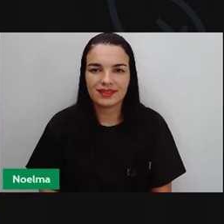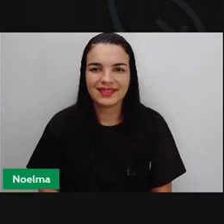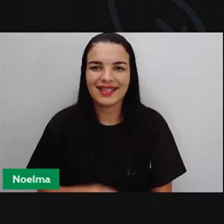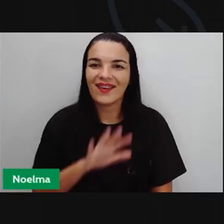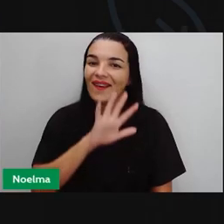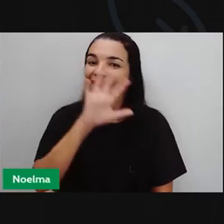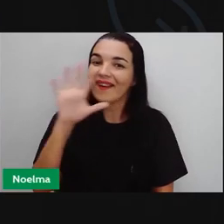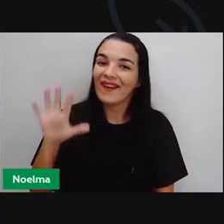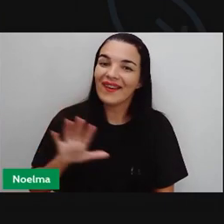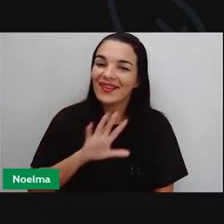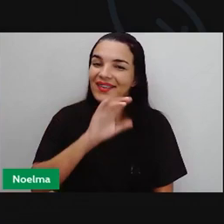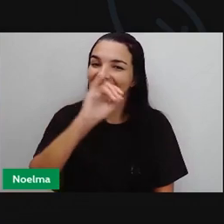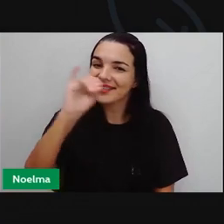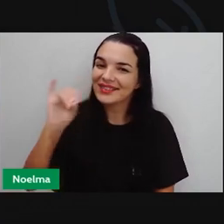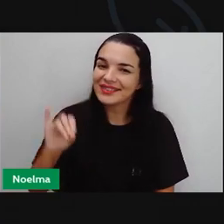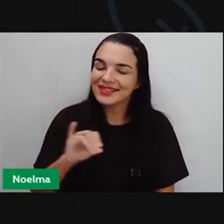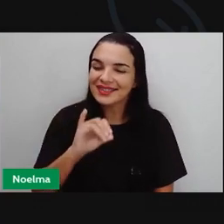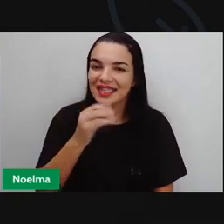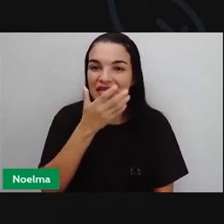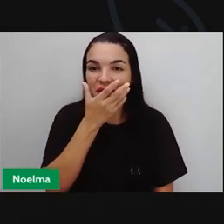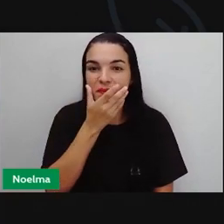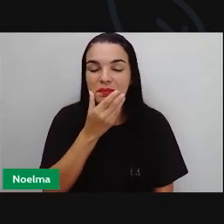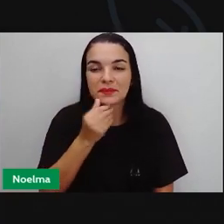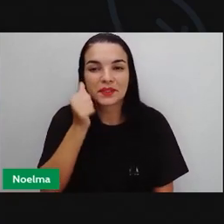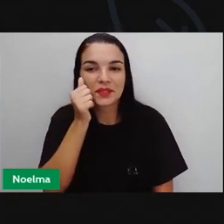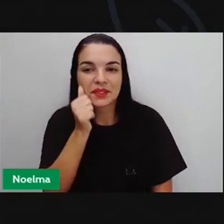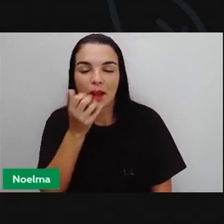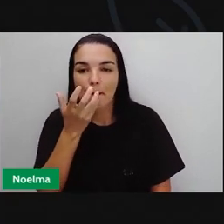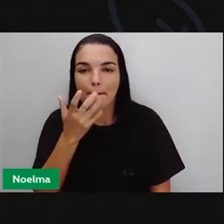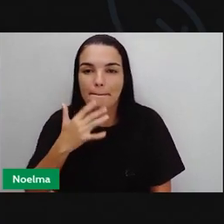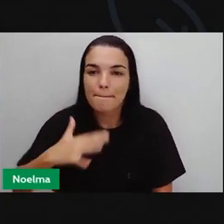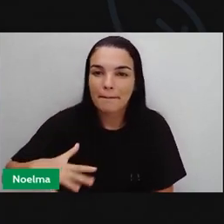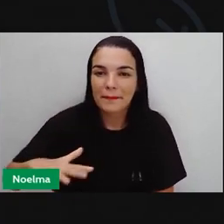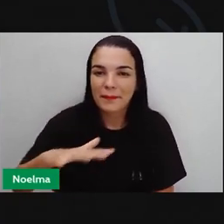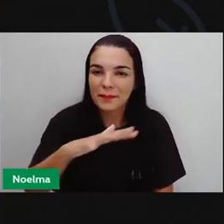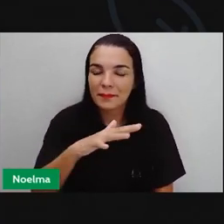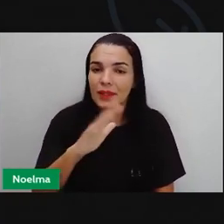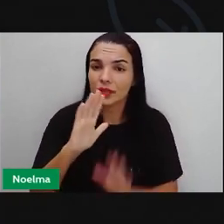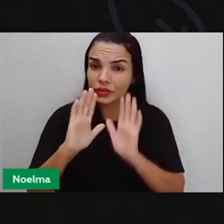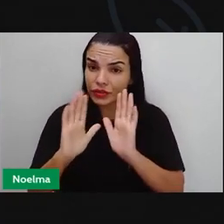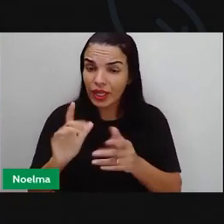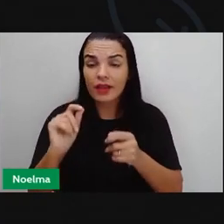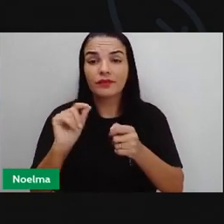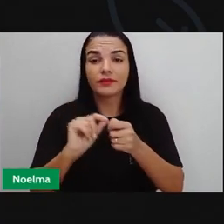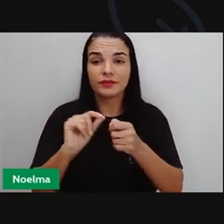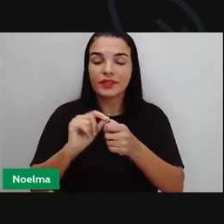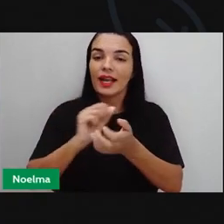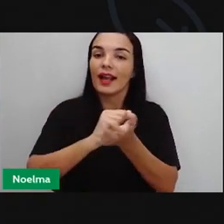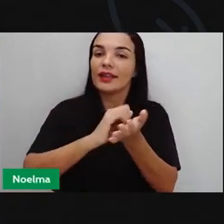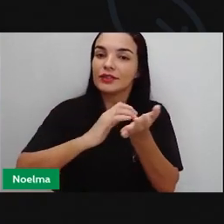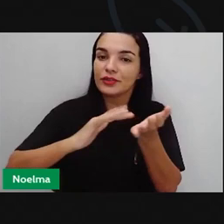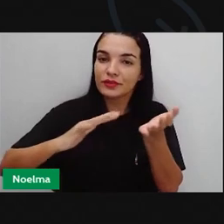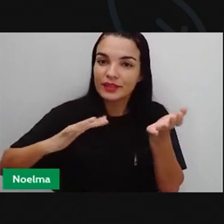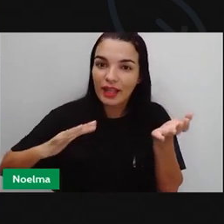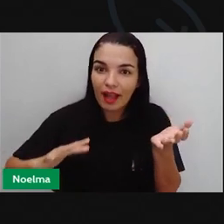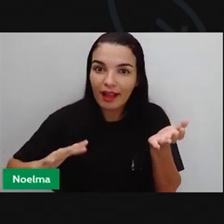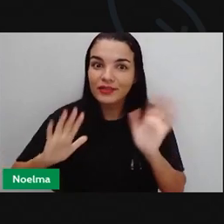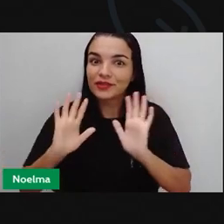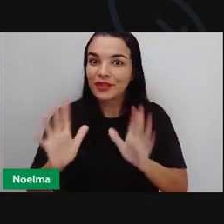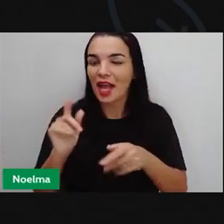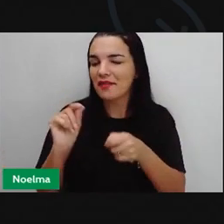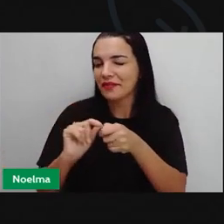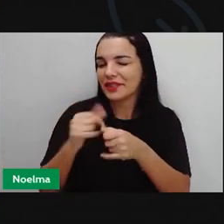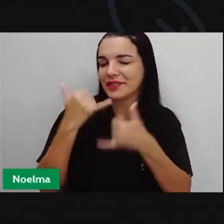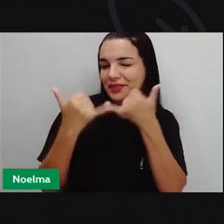Olá, meus meninos e minhas meninas! E aí? Realizaram a atividade? Fizeram muitos jogos